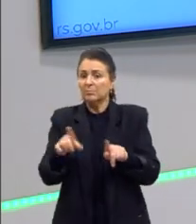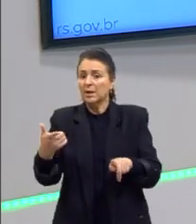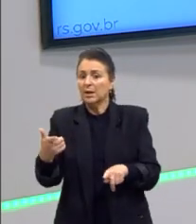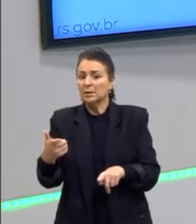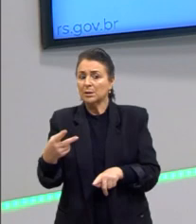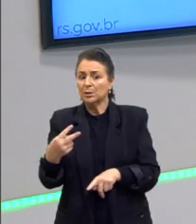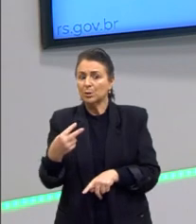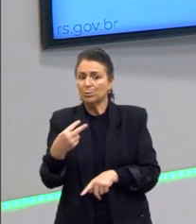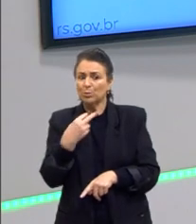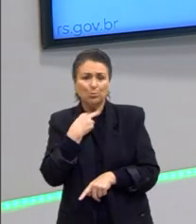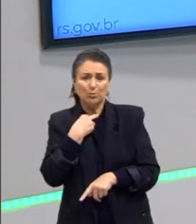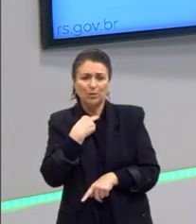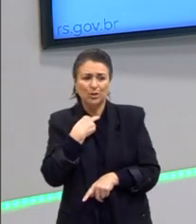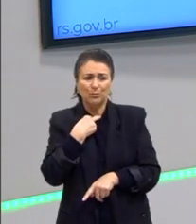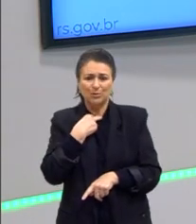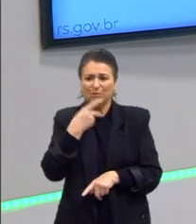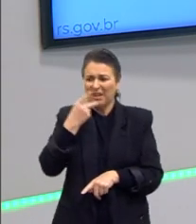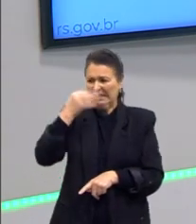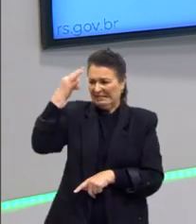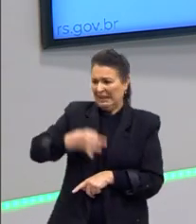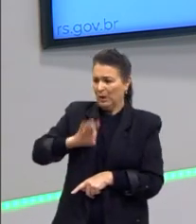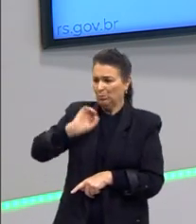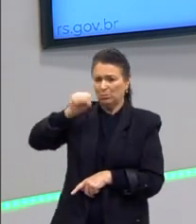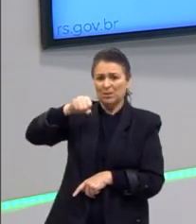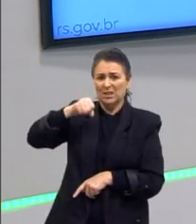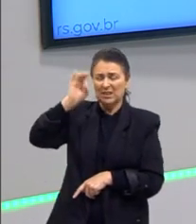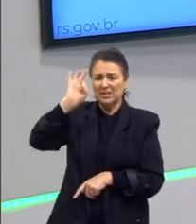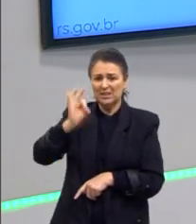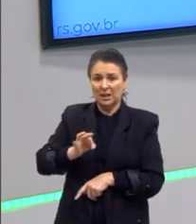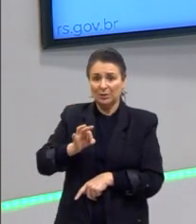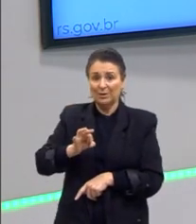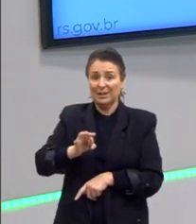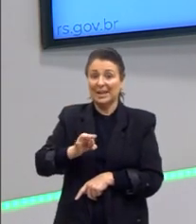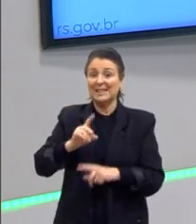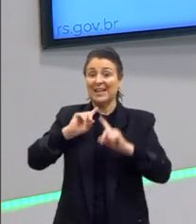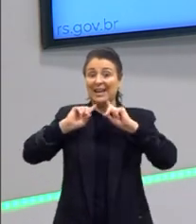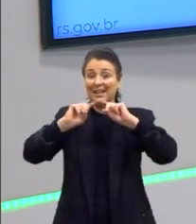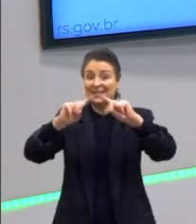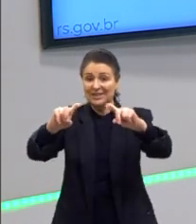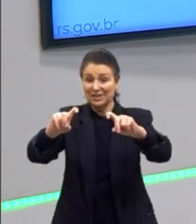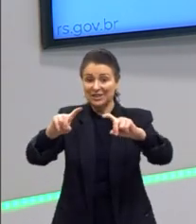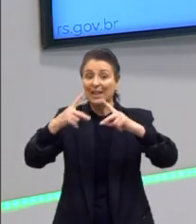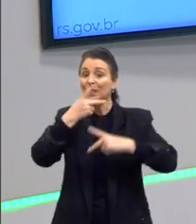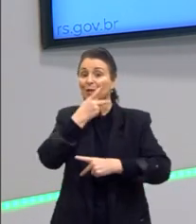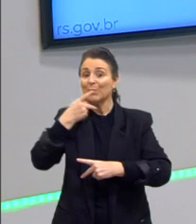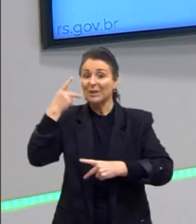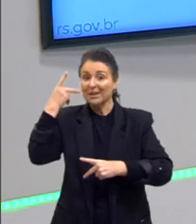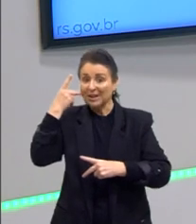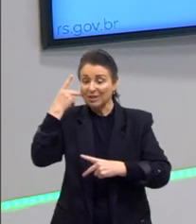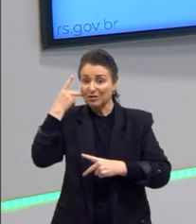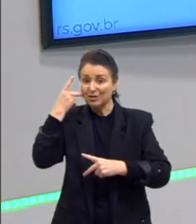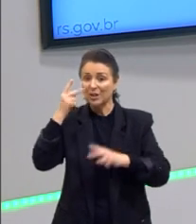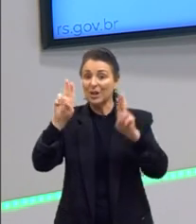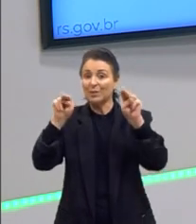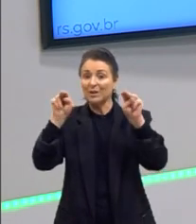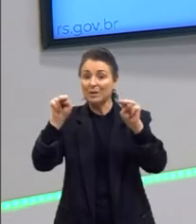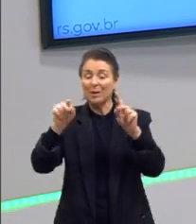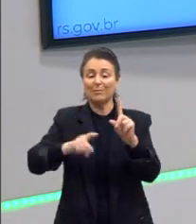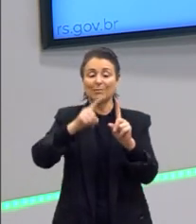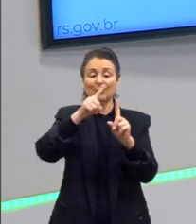nós não podemos afirmar com certeza. Então, essa é a crítica do Kant à metafísica. Essa essência,